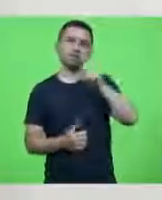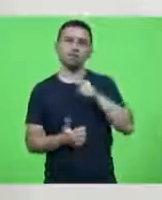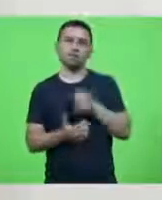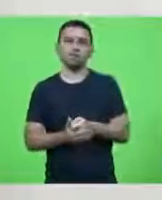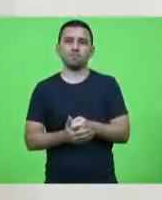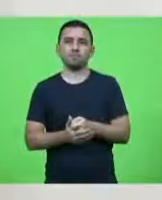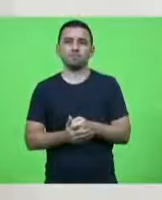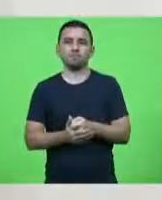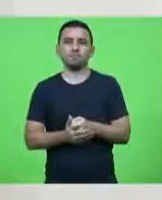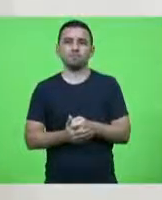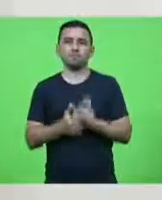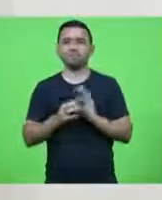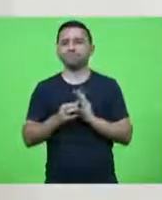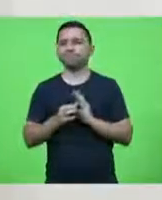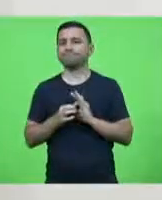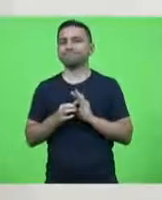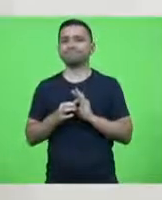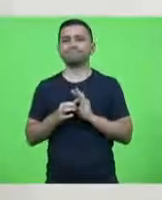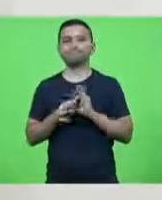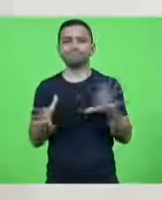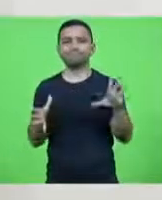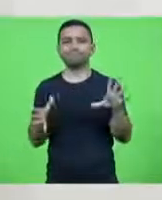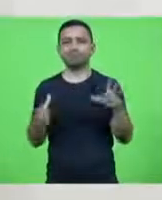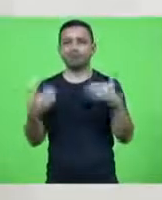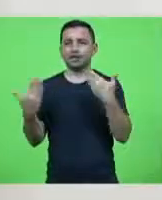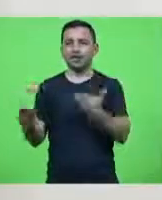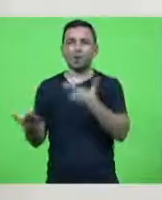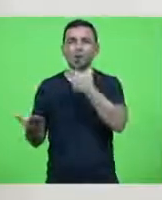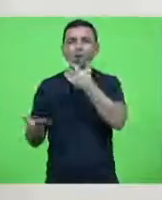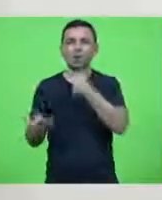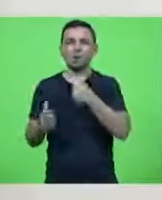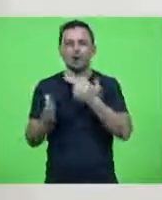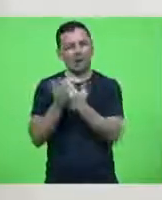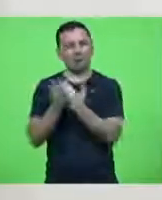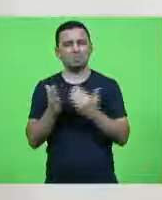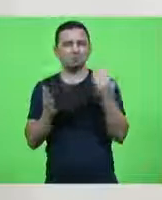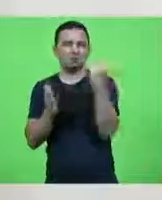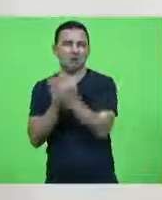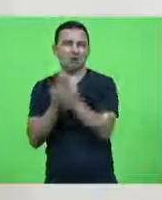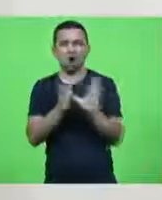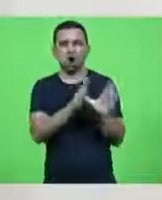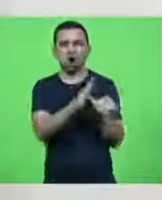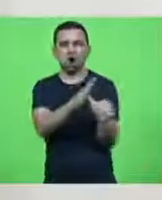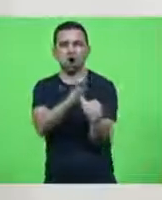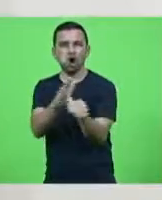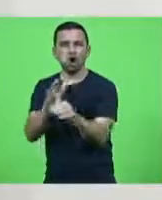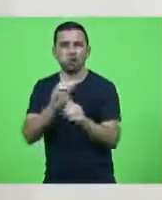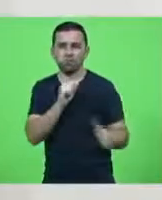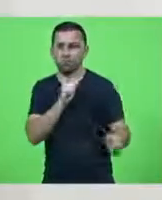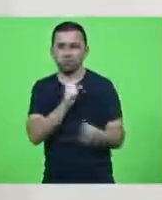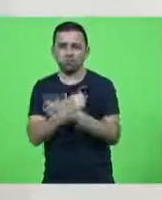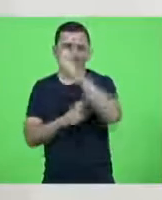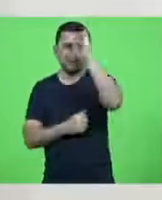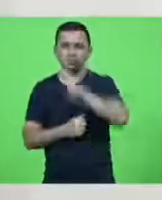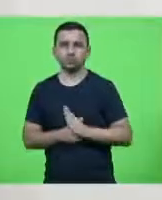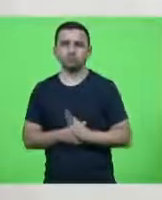decidiu livrar, safar o cara mais corrupto que este Brasil já viu.